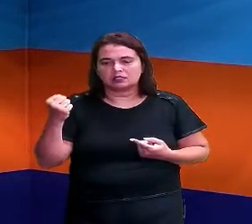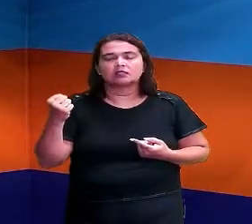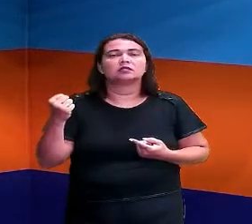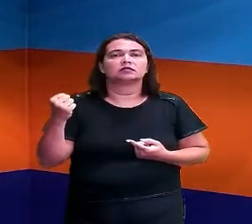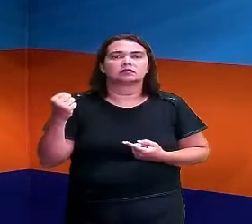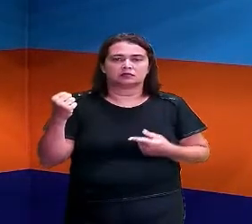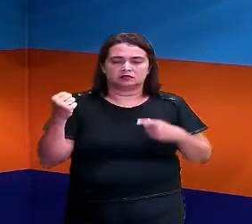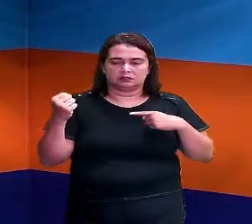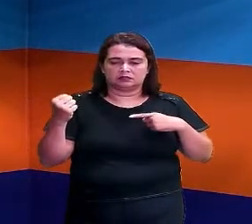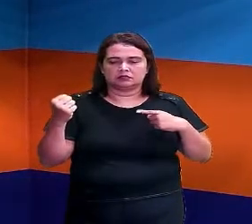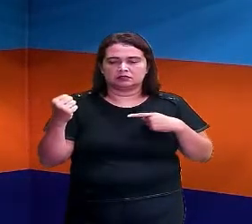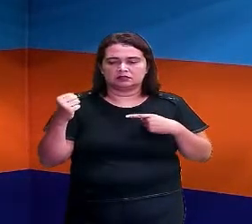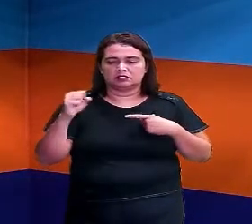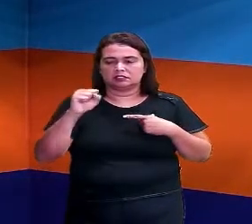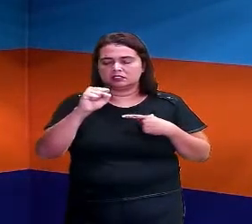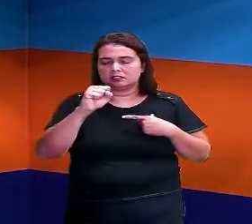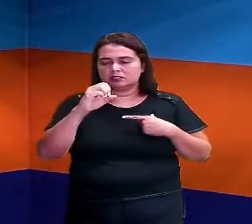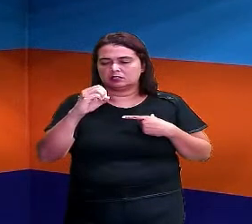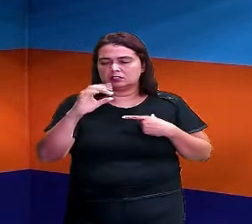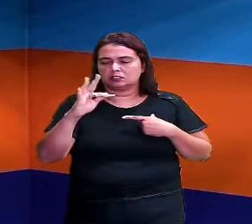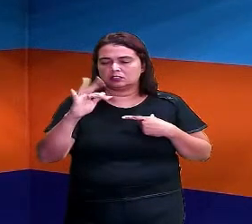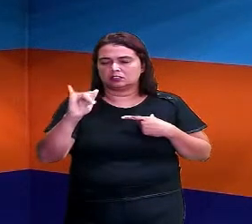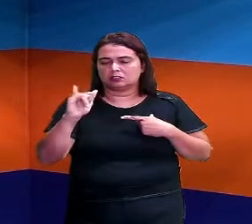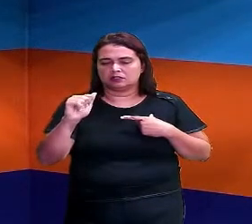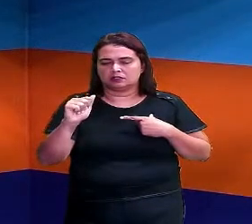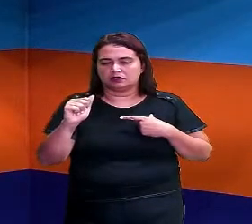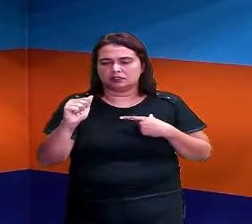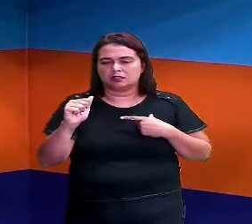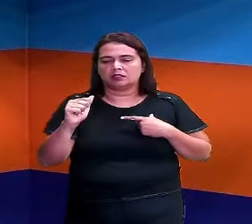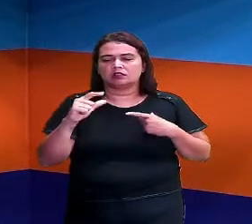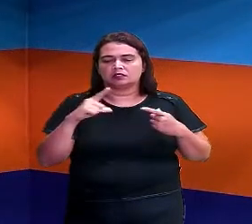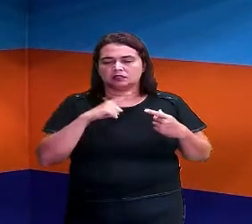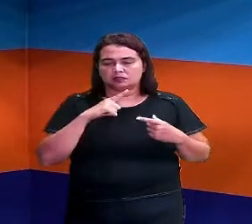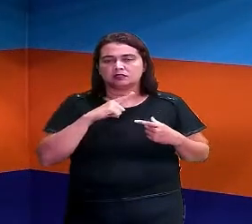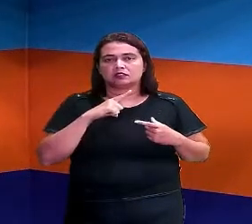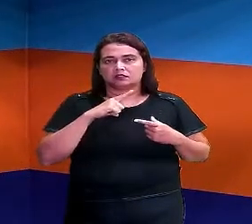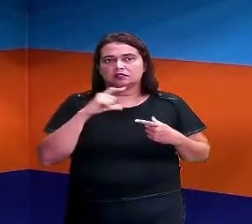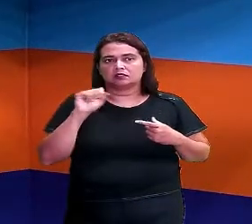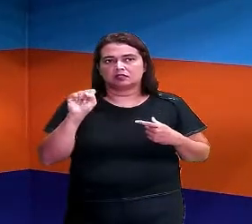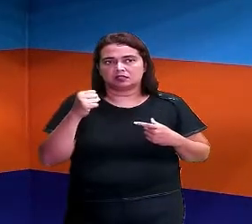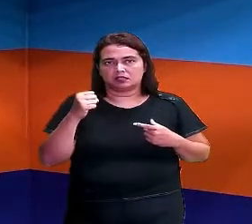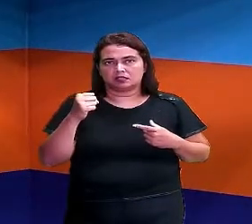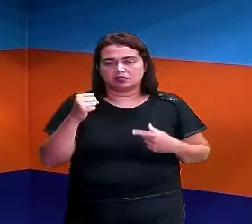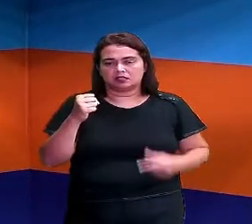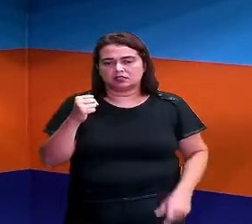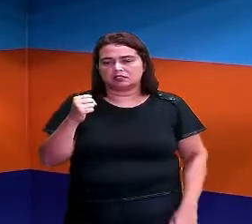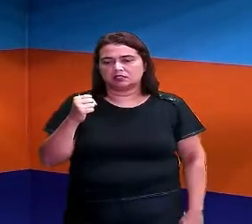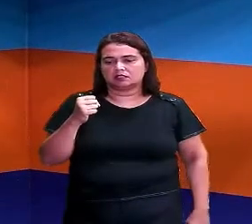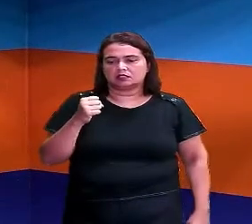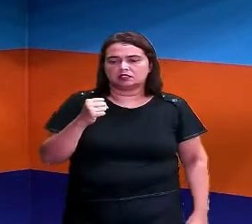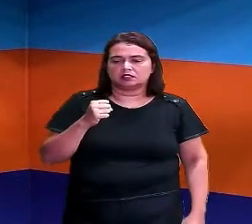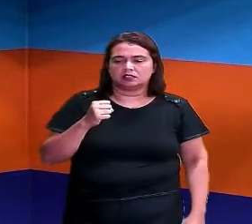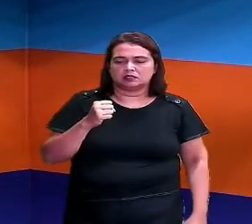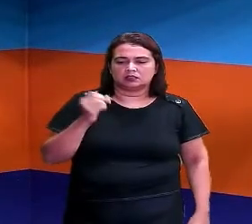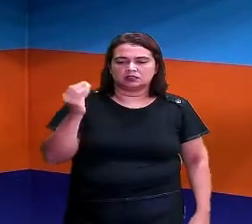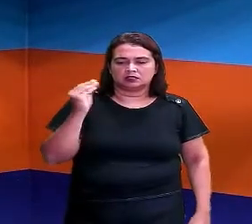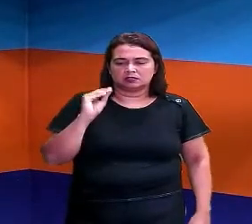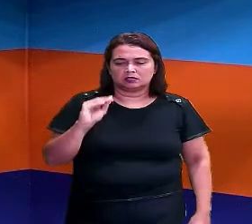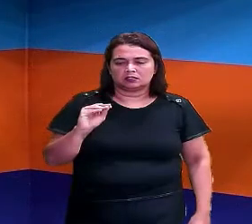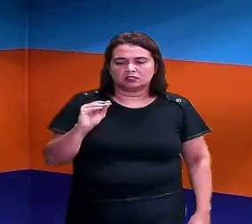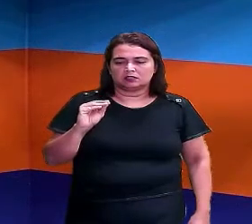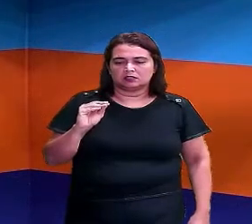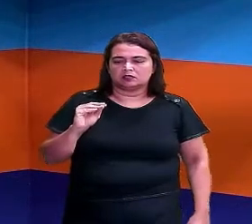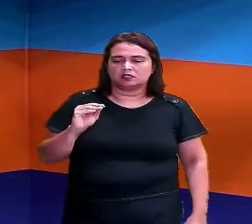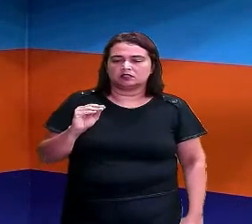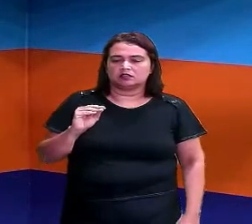Olha aqui. S de Sofia. Eu tenho S. Então, eu escrevo S aqui. Coloco a palavrinha